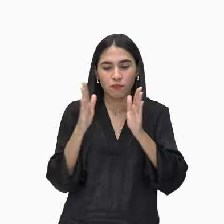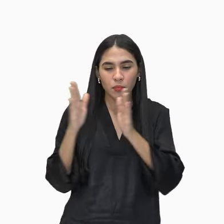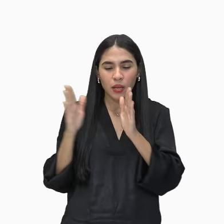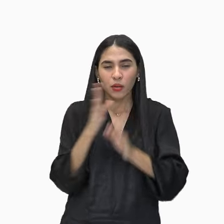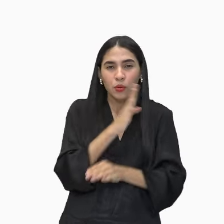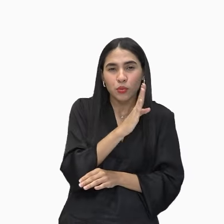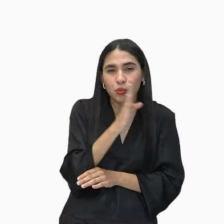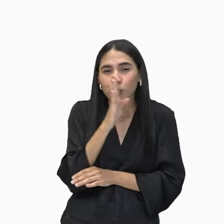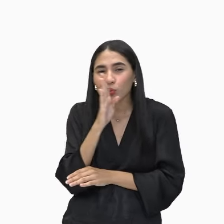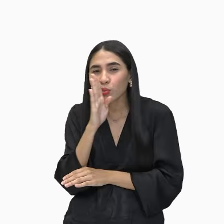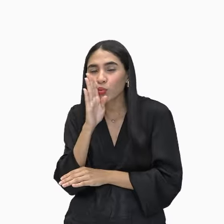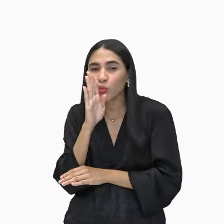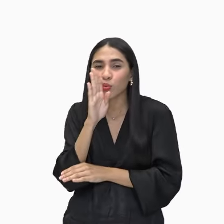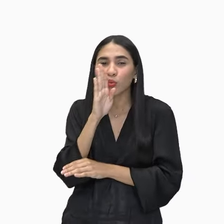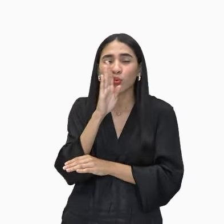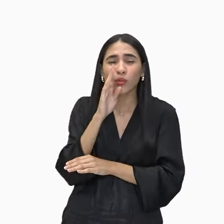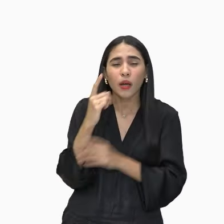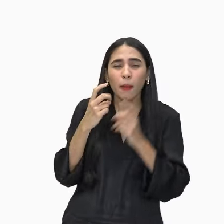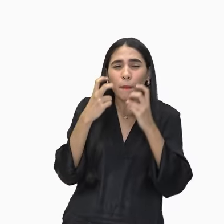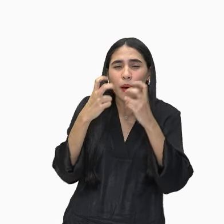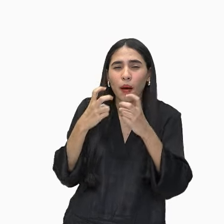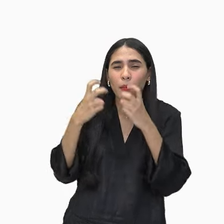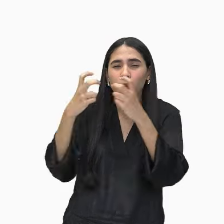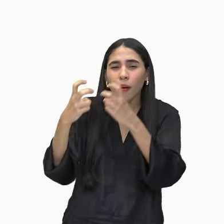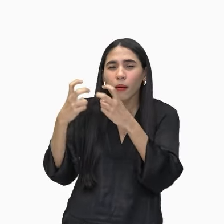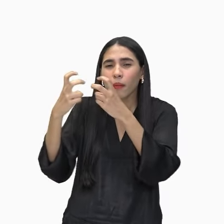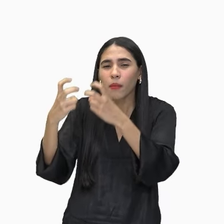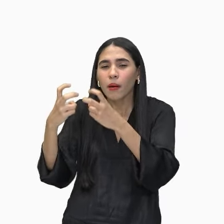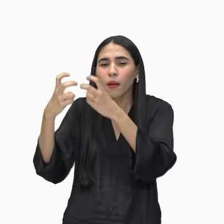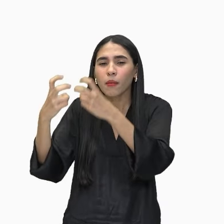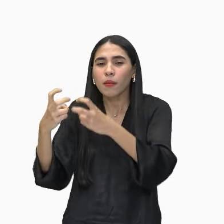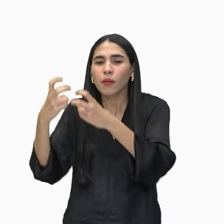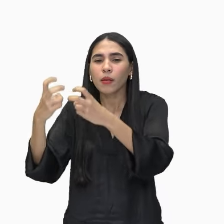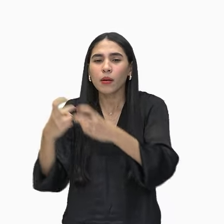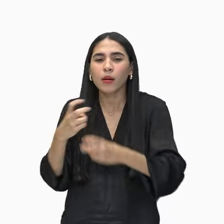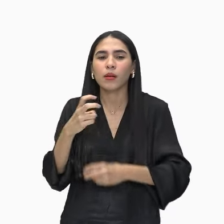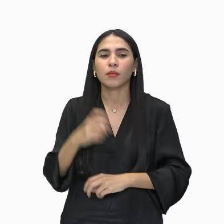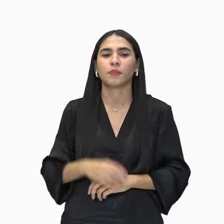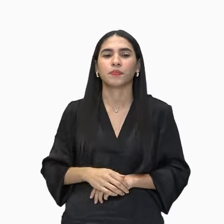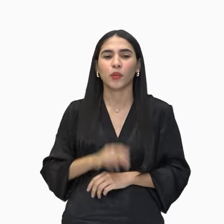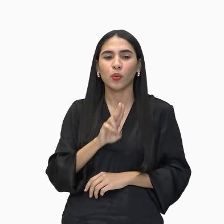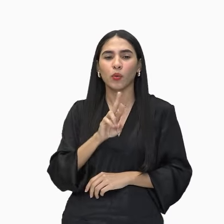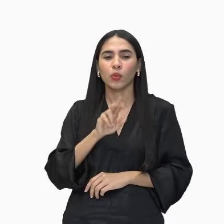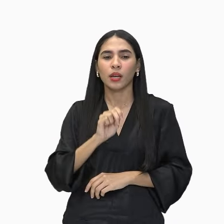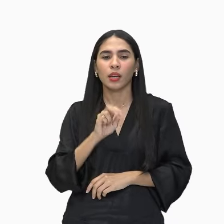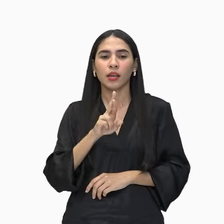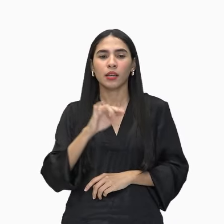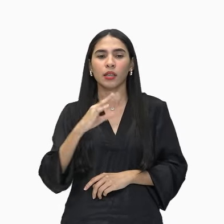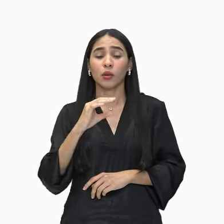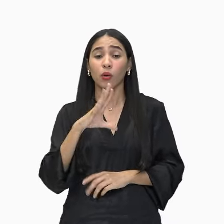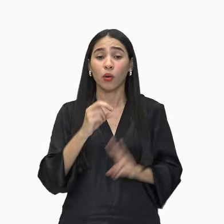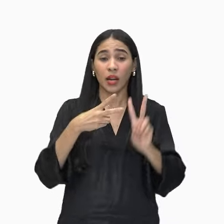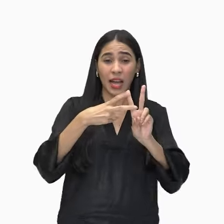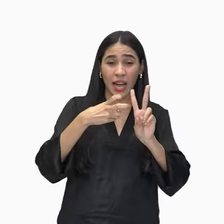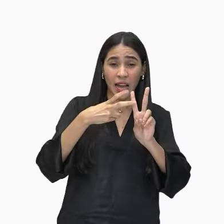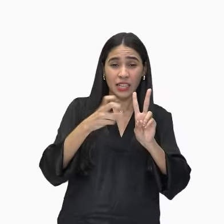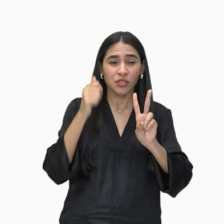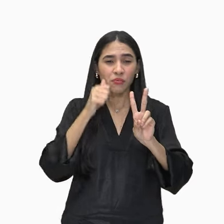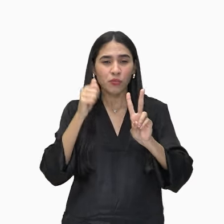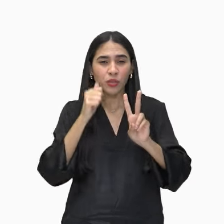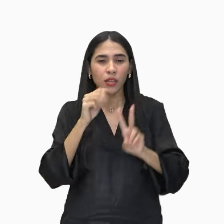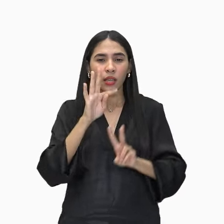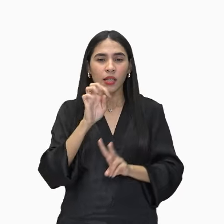foi tão grande, escutando o murmurejo do Uraru Kwera, que a índia Tapanhumas